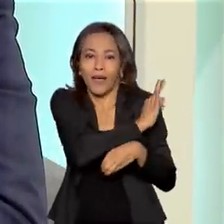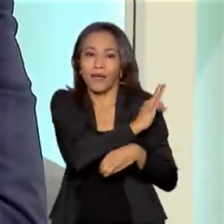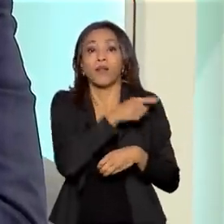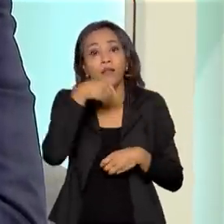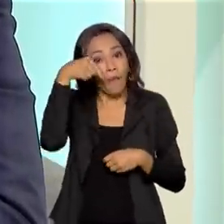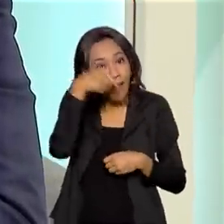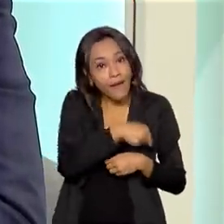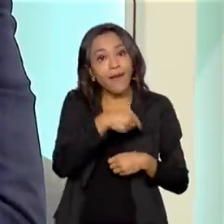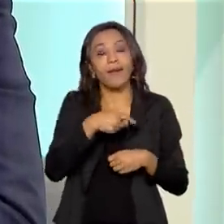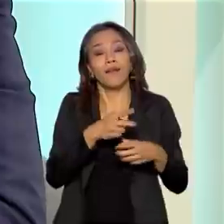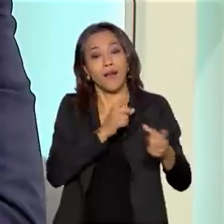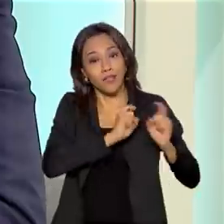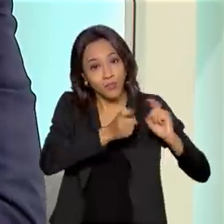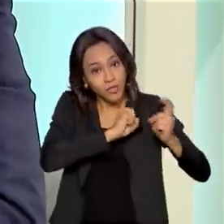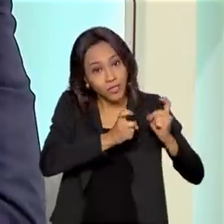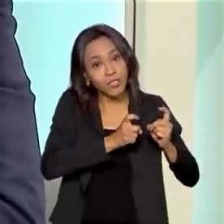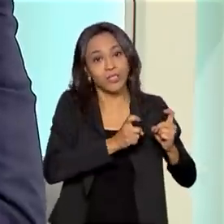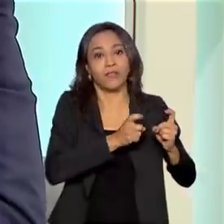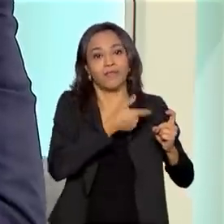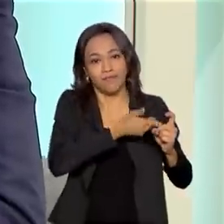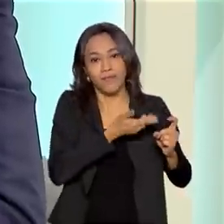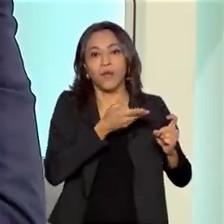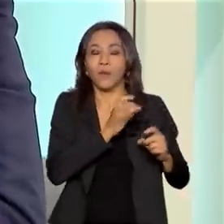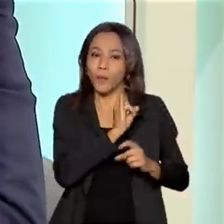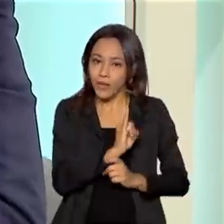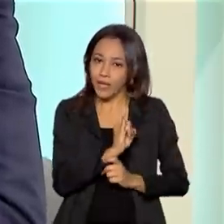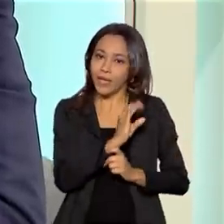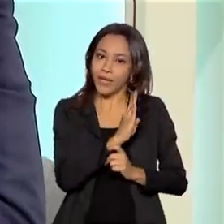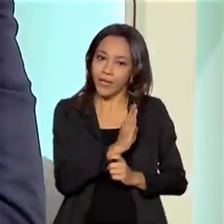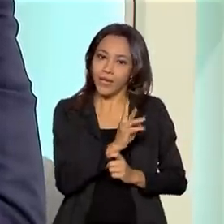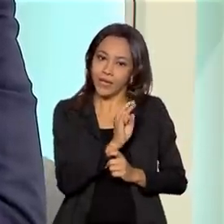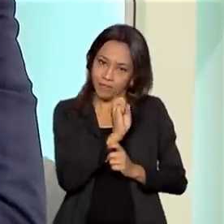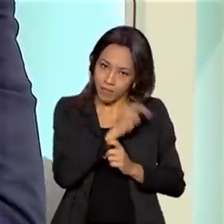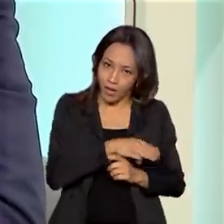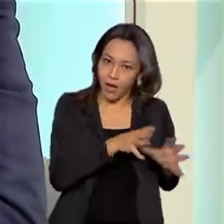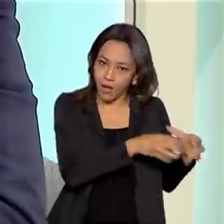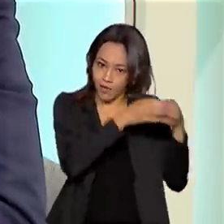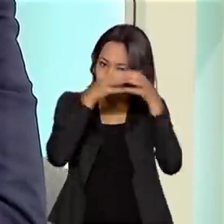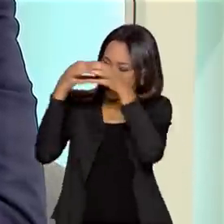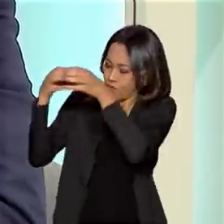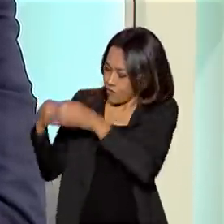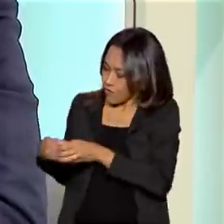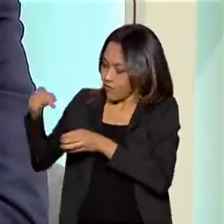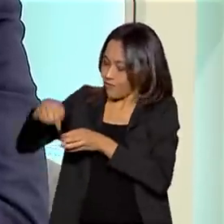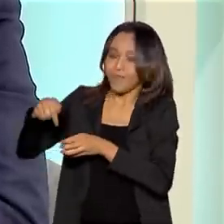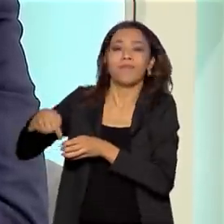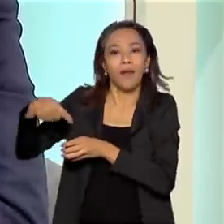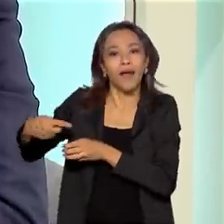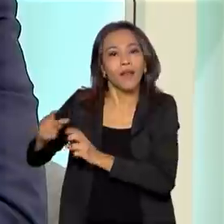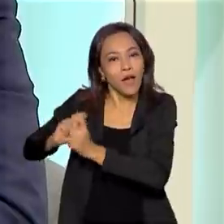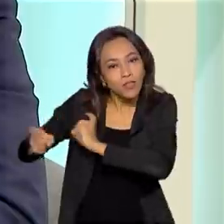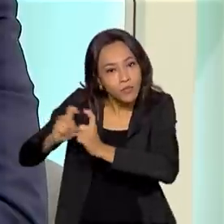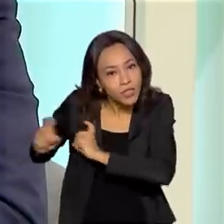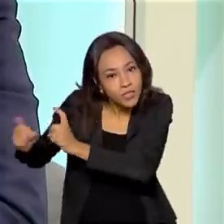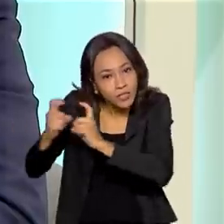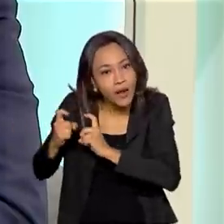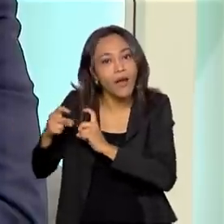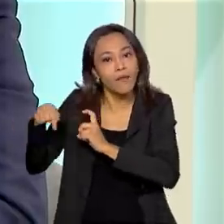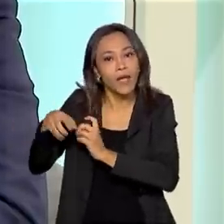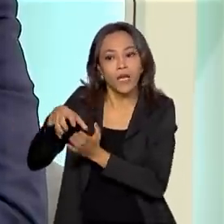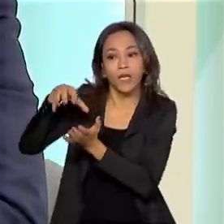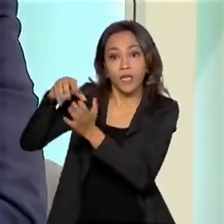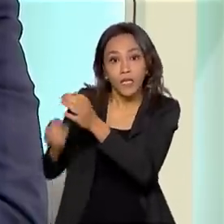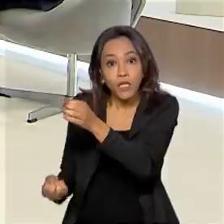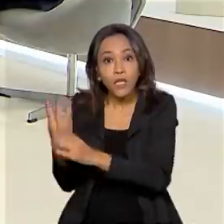desses 30 museus. Porém, a lei que criou o Ibram também deu a característica dele de uma agência reguladora.